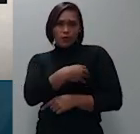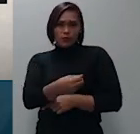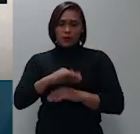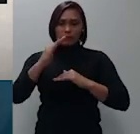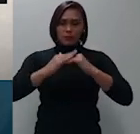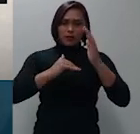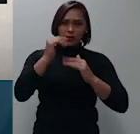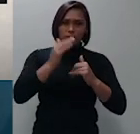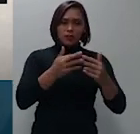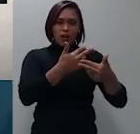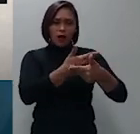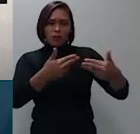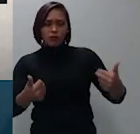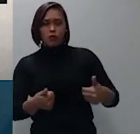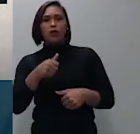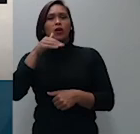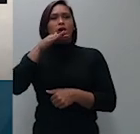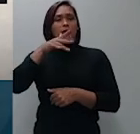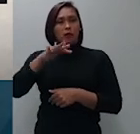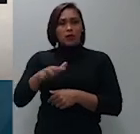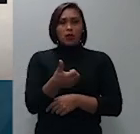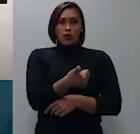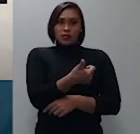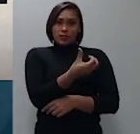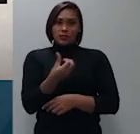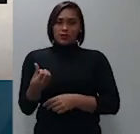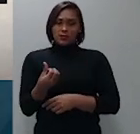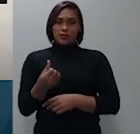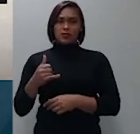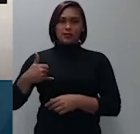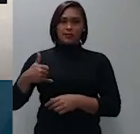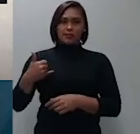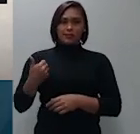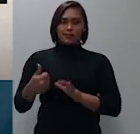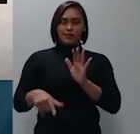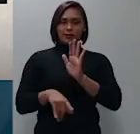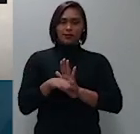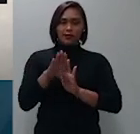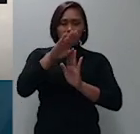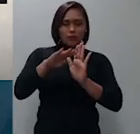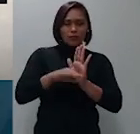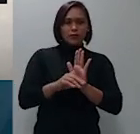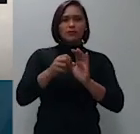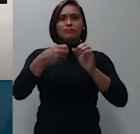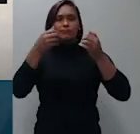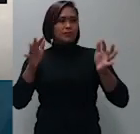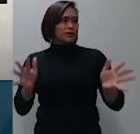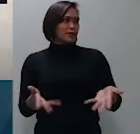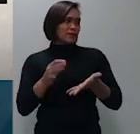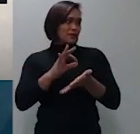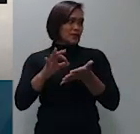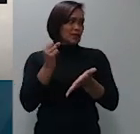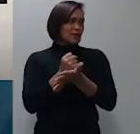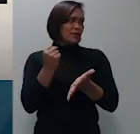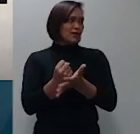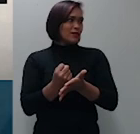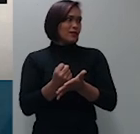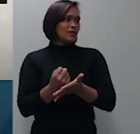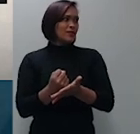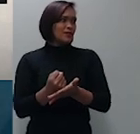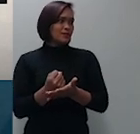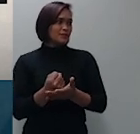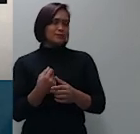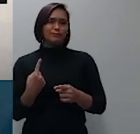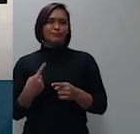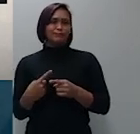menores de 16 anos dentre eles obviamente celebrar contratos contrair obrigações etc sendo que disseram ainda